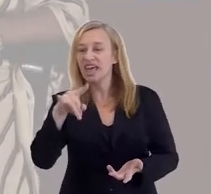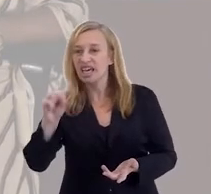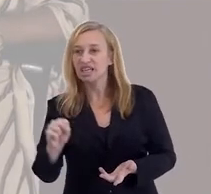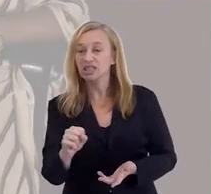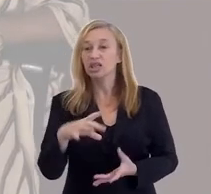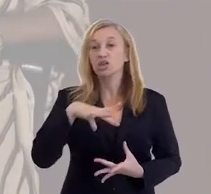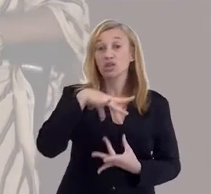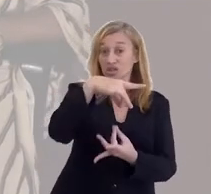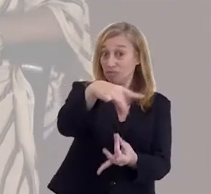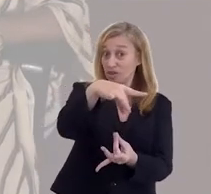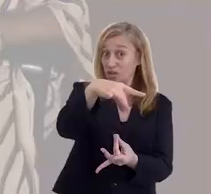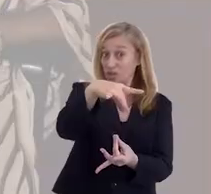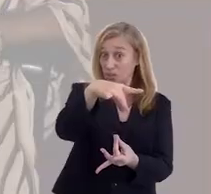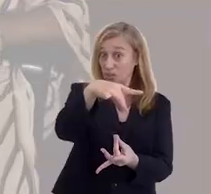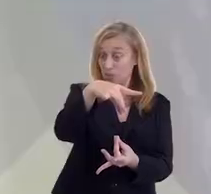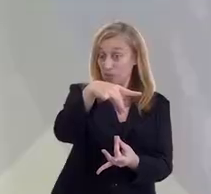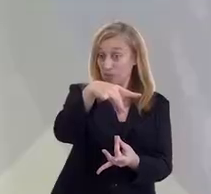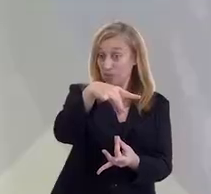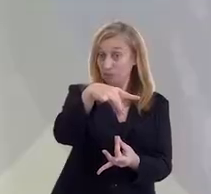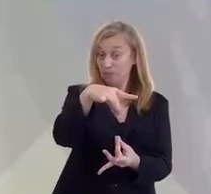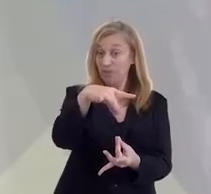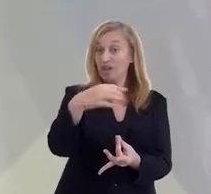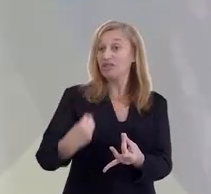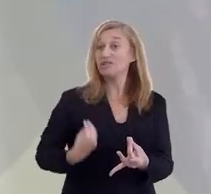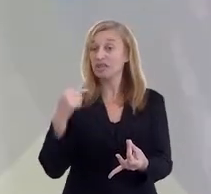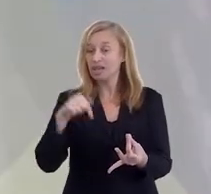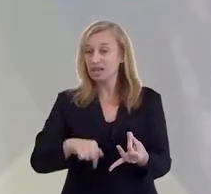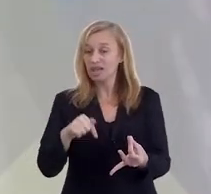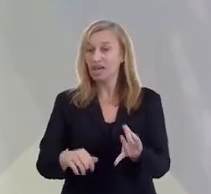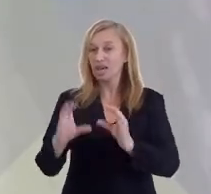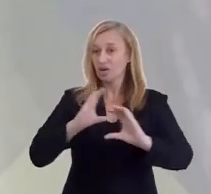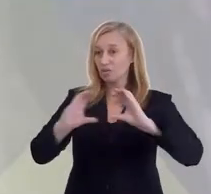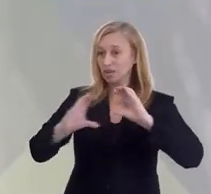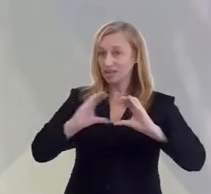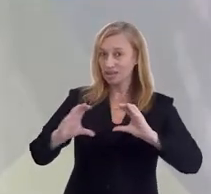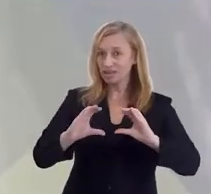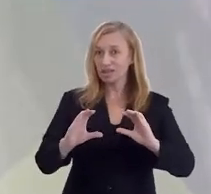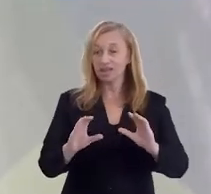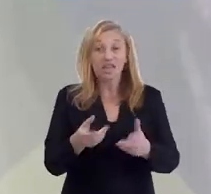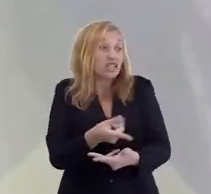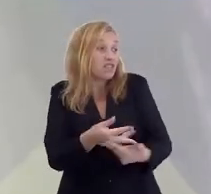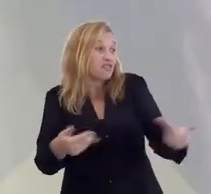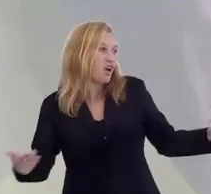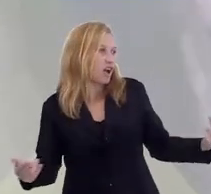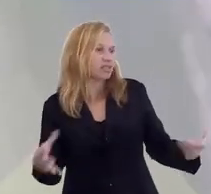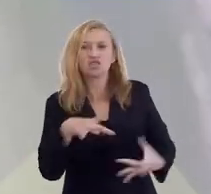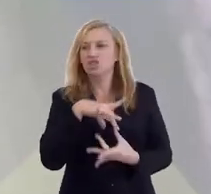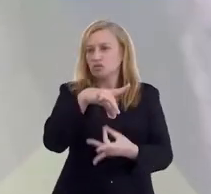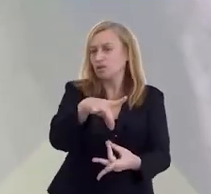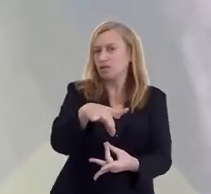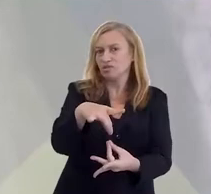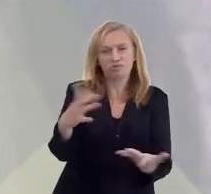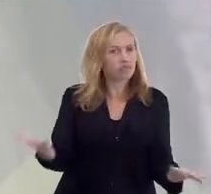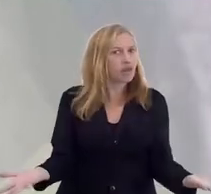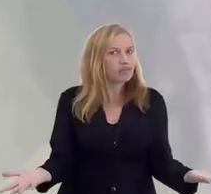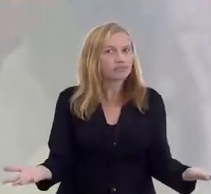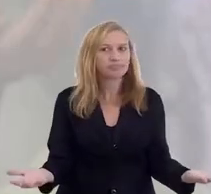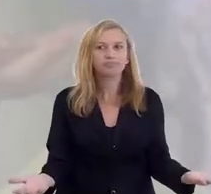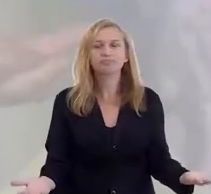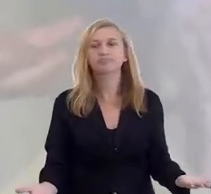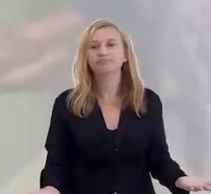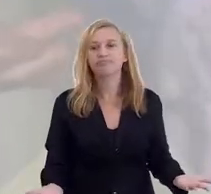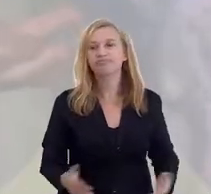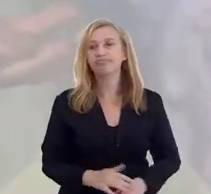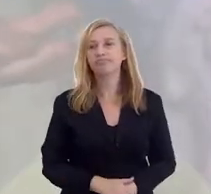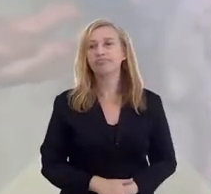quando dá as suas comunicações, diz assim, os espíritos espíritas, aqui presentes, passam essa comunicação. Então, tem espíritos